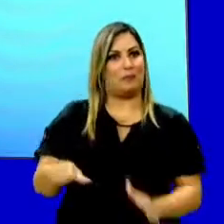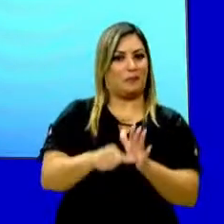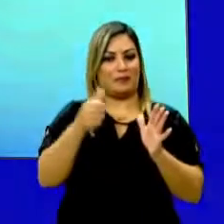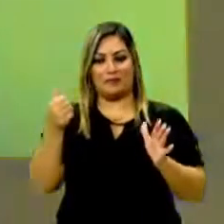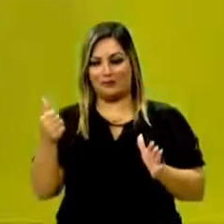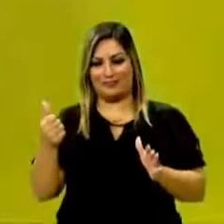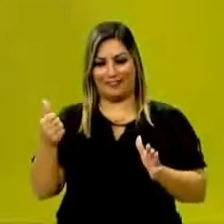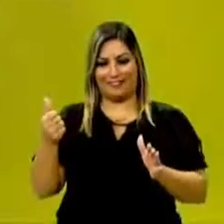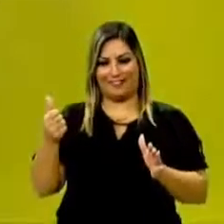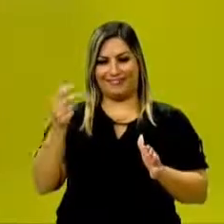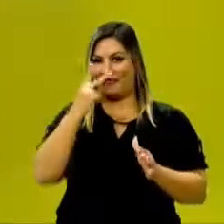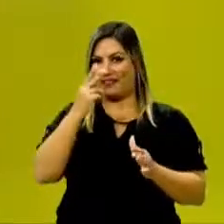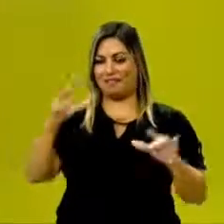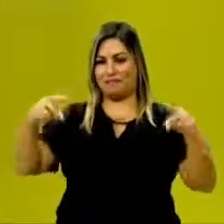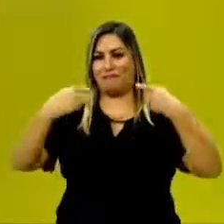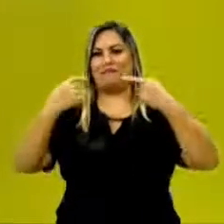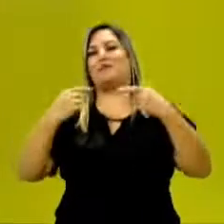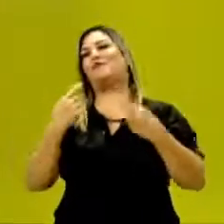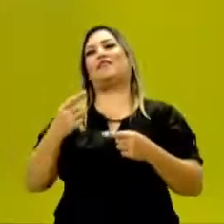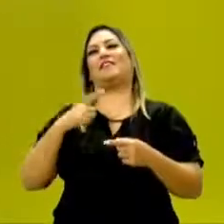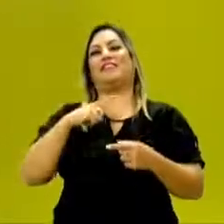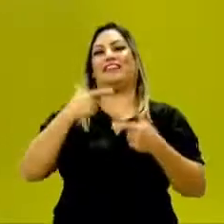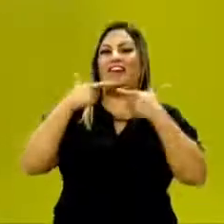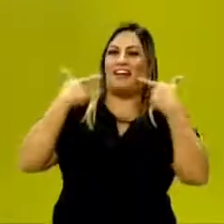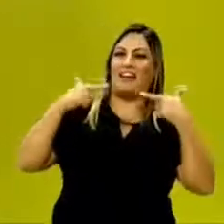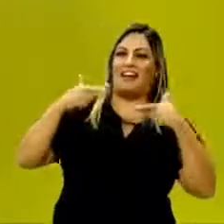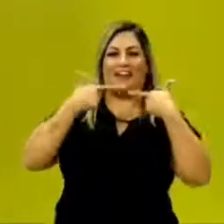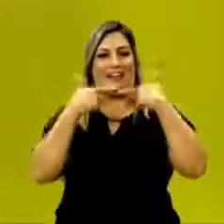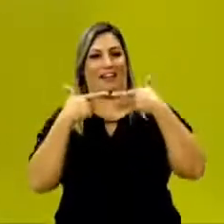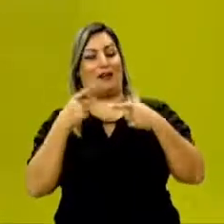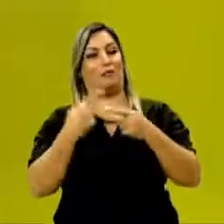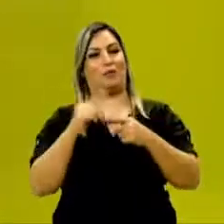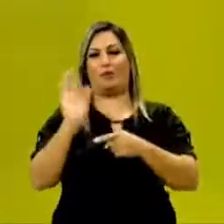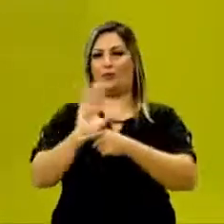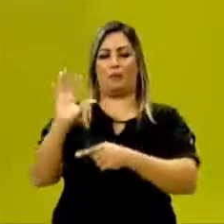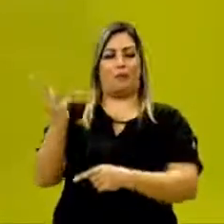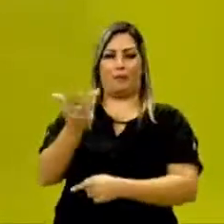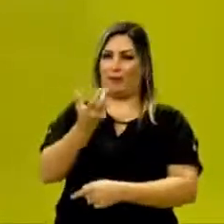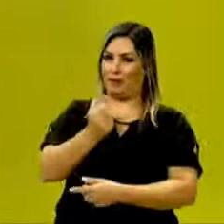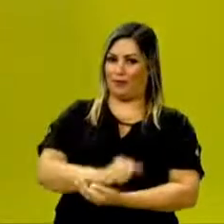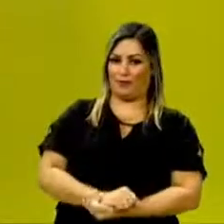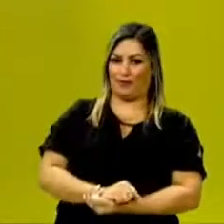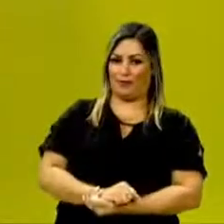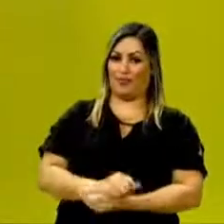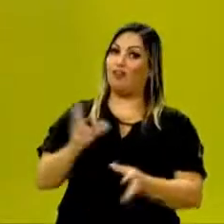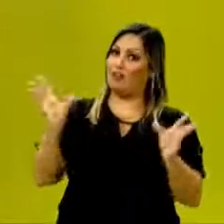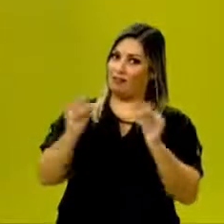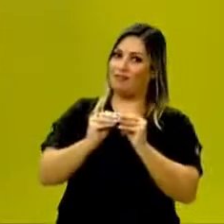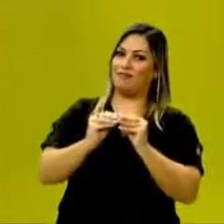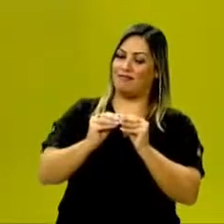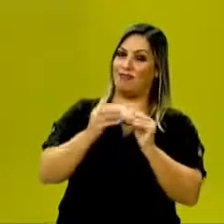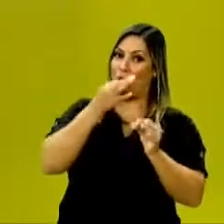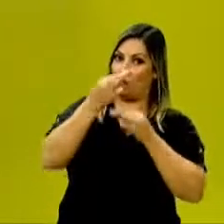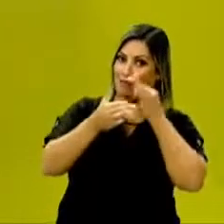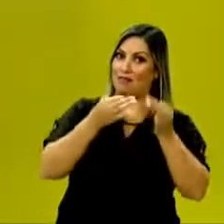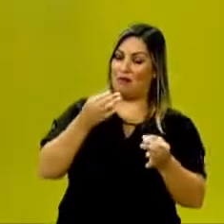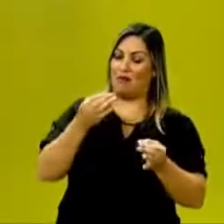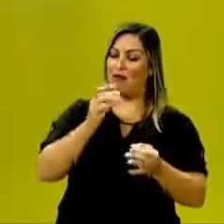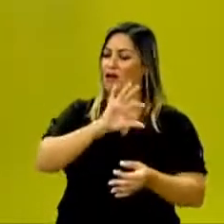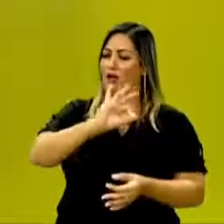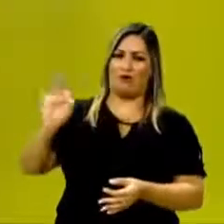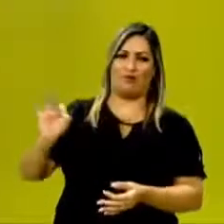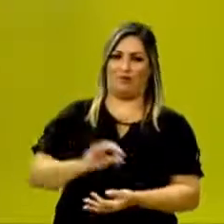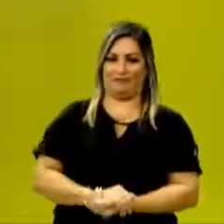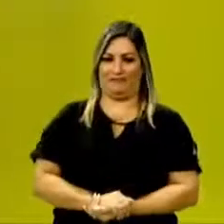pela primeira vez, e provoca muitas gargalhadas, porque o filme é sensacional. Olha, já estou fazendo uma resenha. Estou opinando sobre a obra.